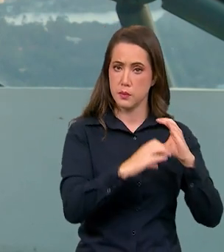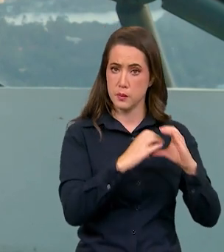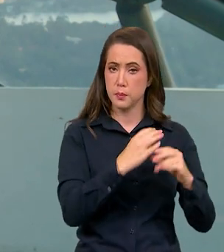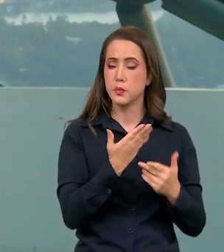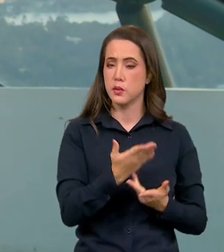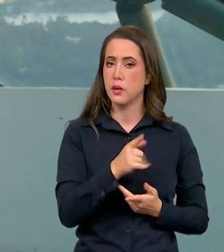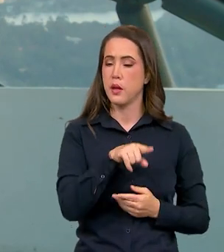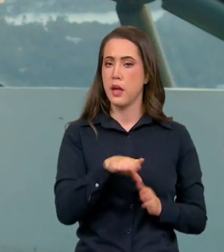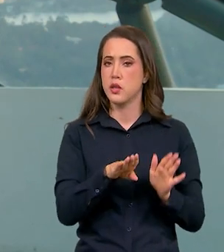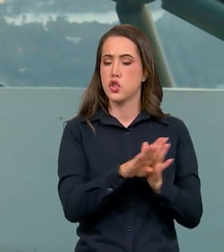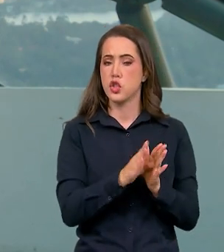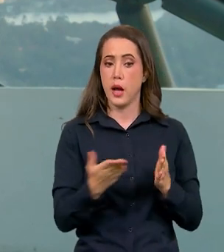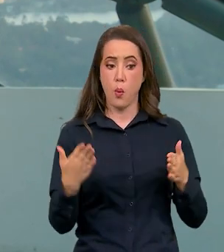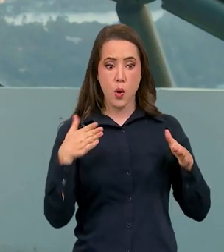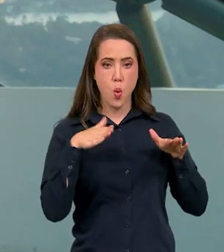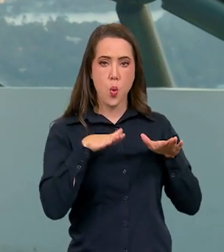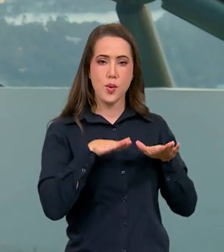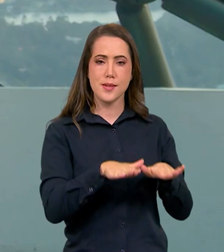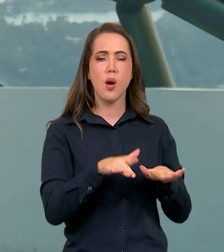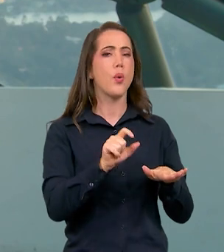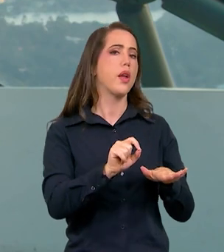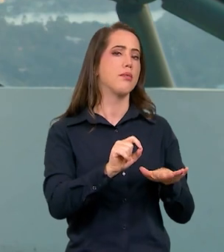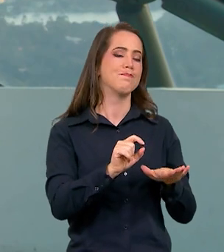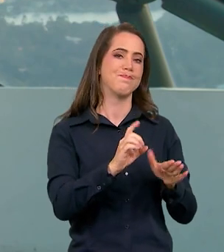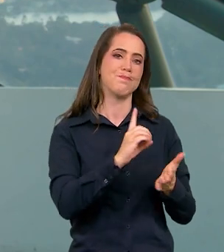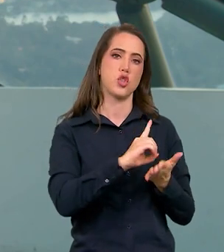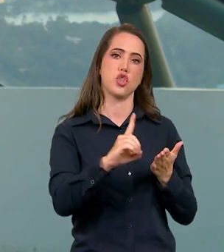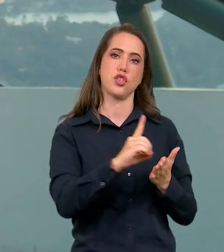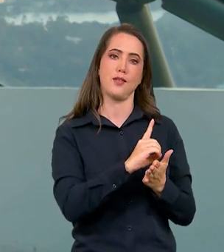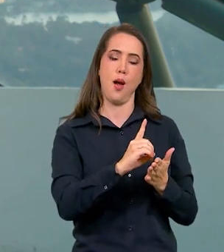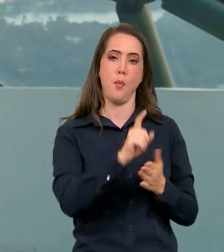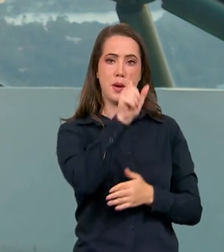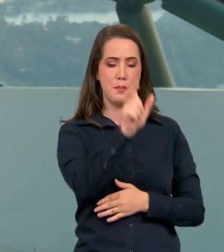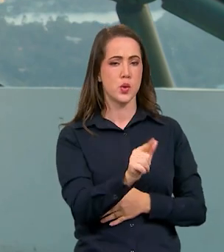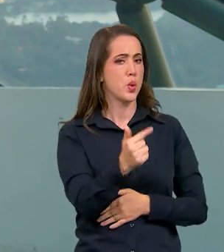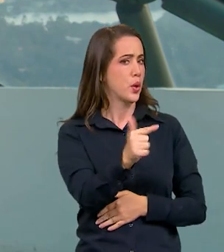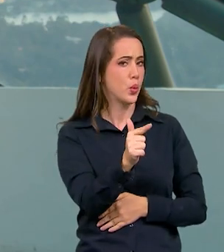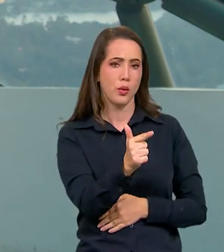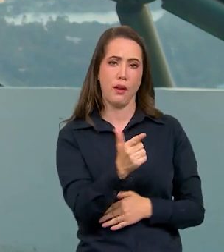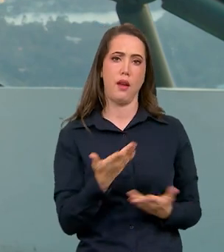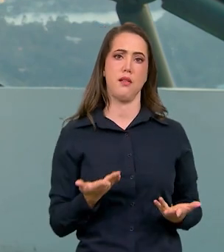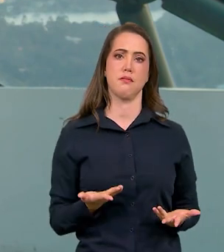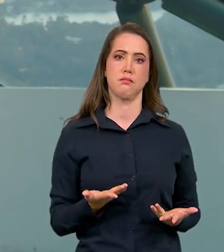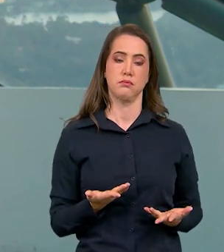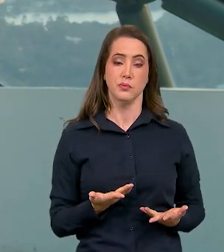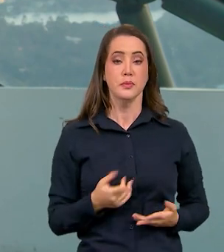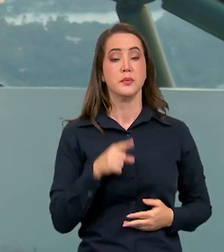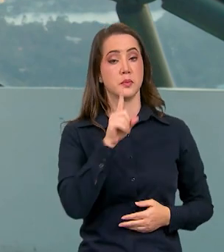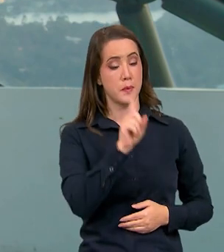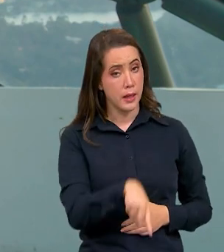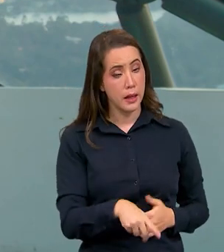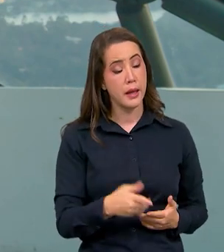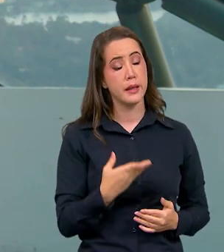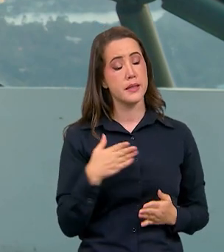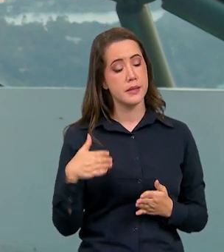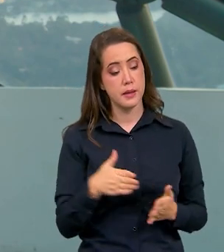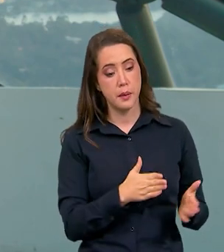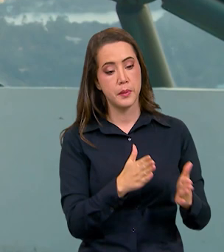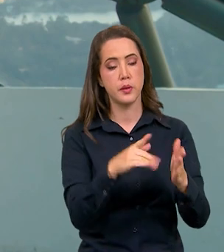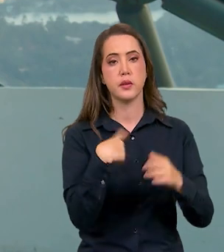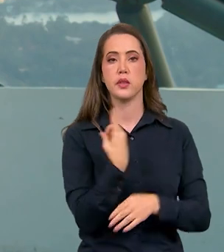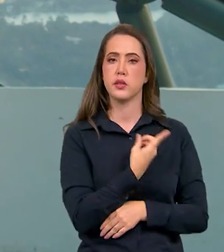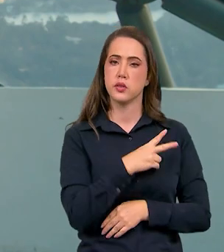poder chegar com essa inclusão digital para os brasileiros que ainda não têm o acesso. Então, é nessa